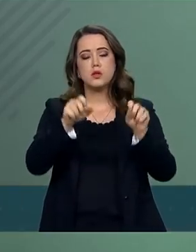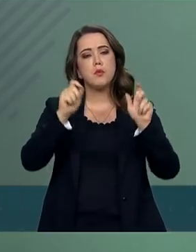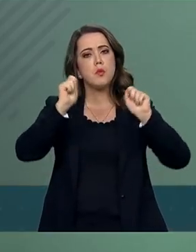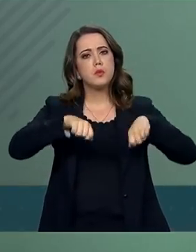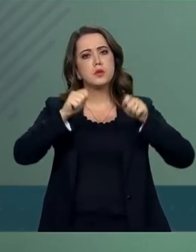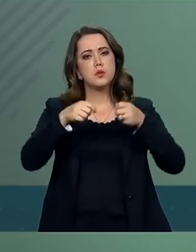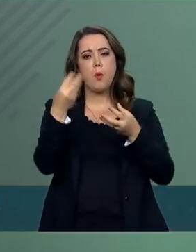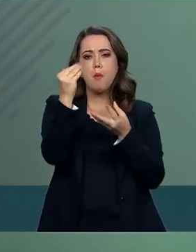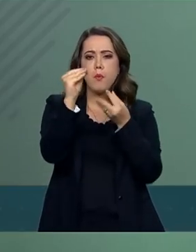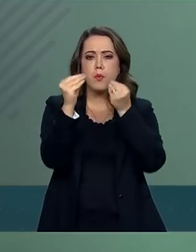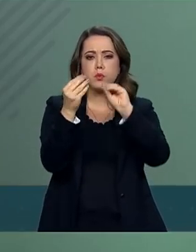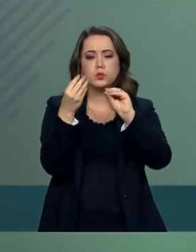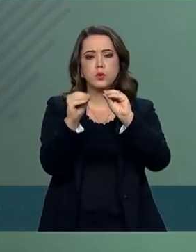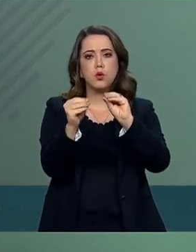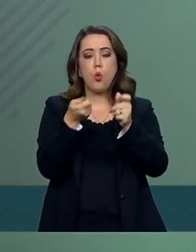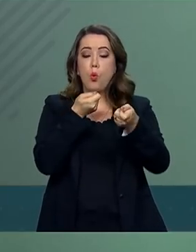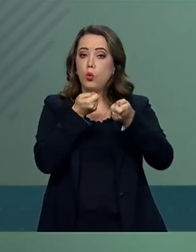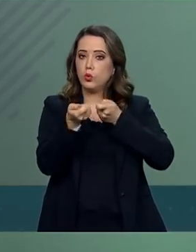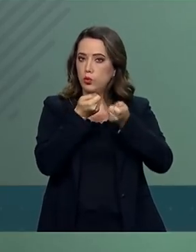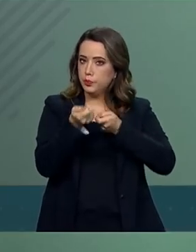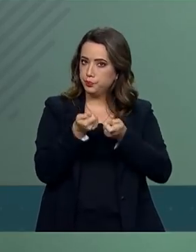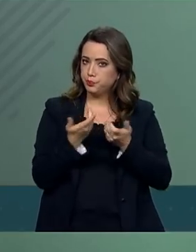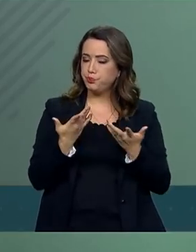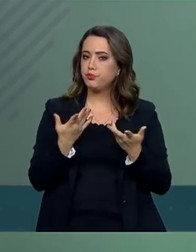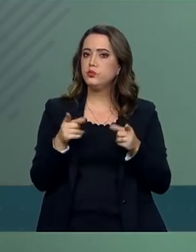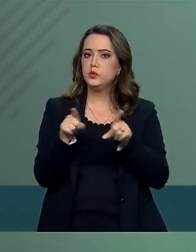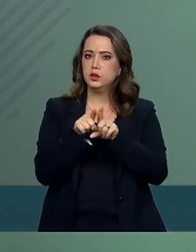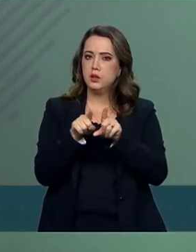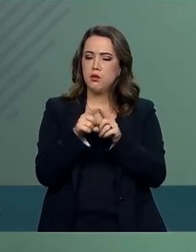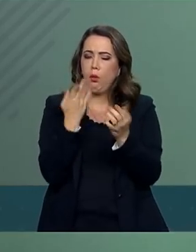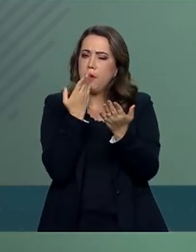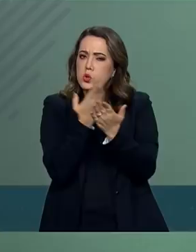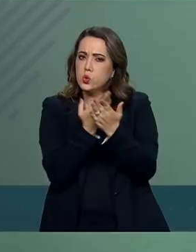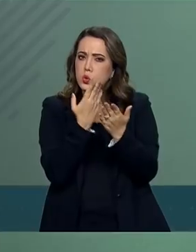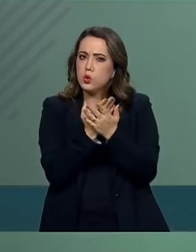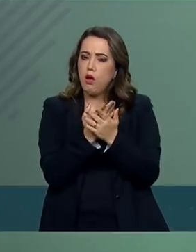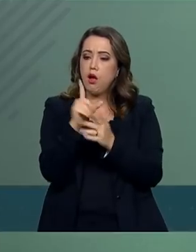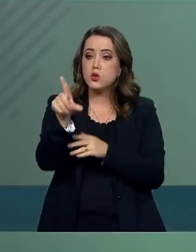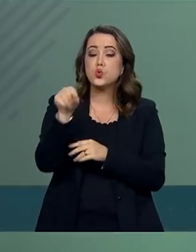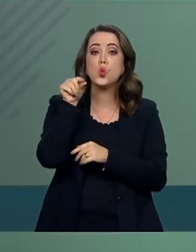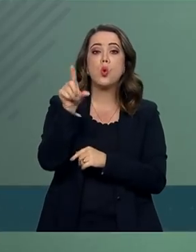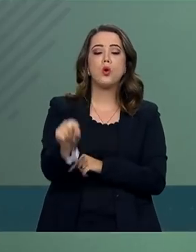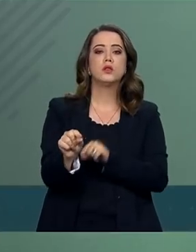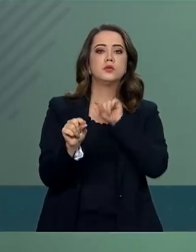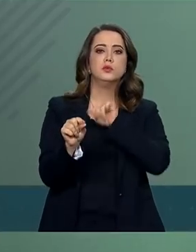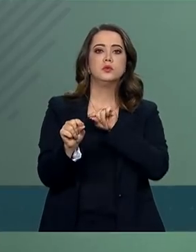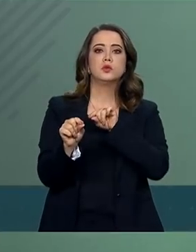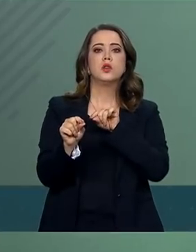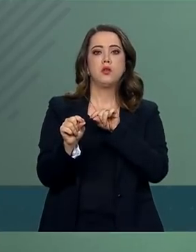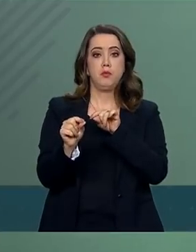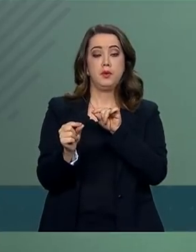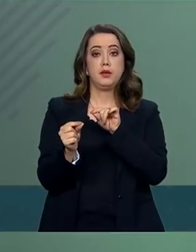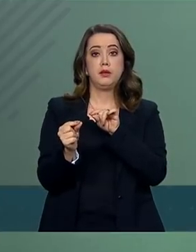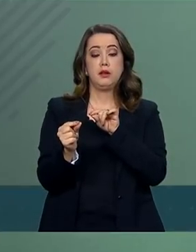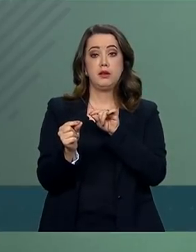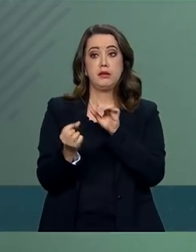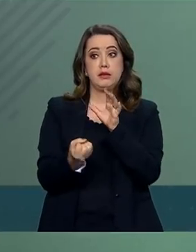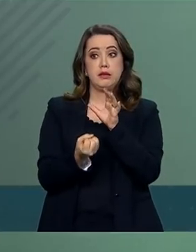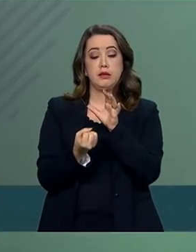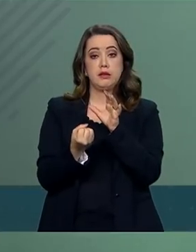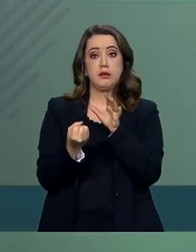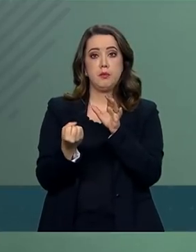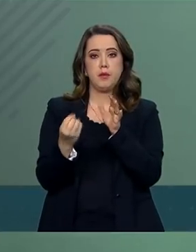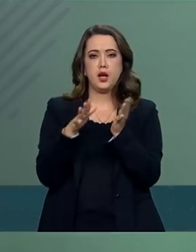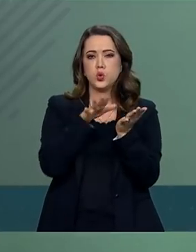registro, o controle e a análise de indicações para provimento de cargo